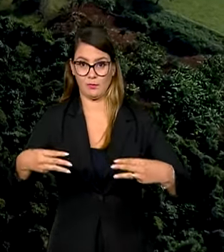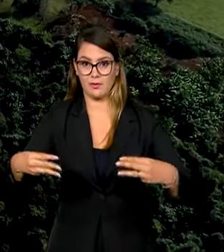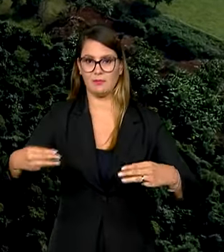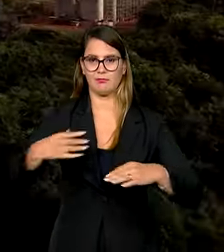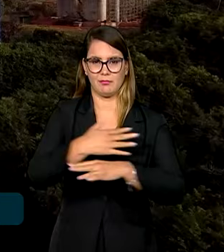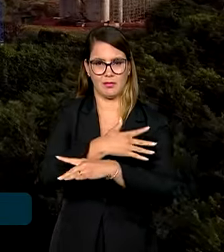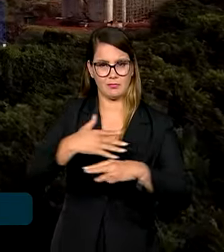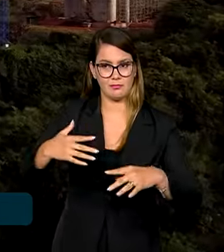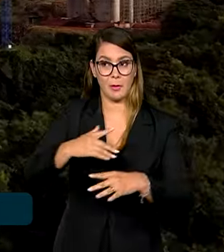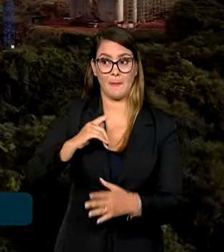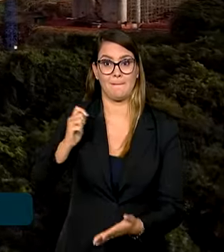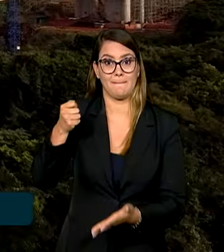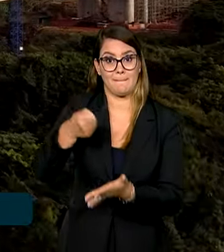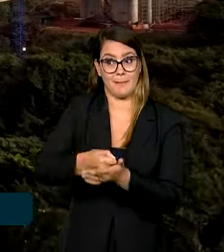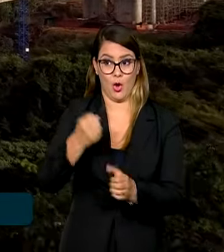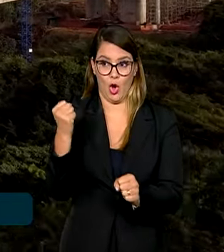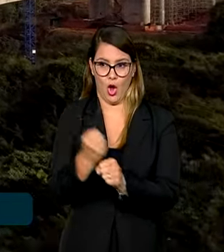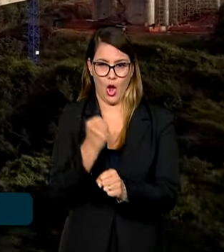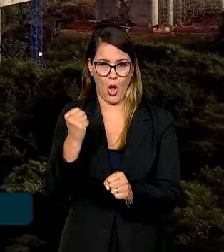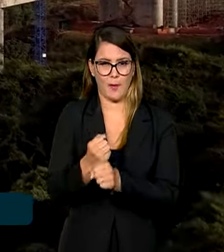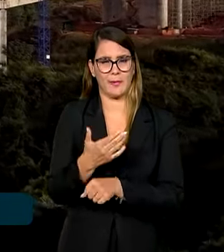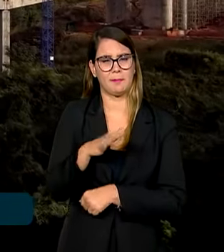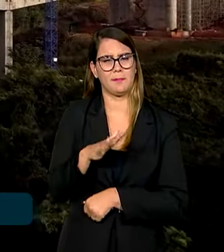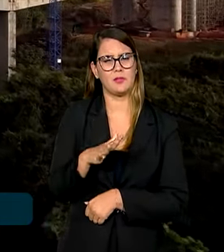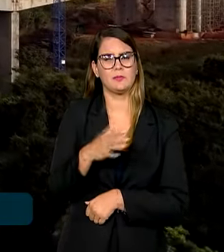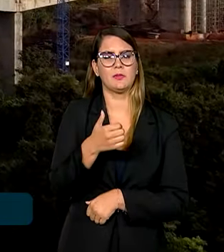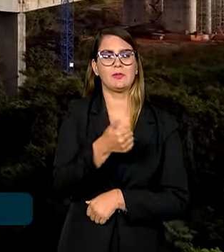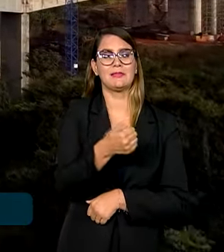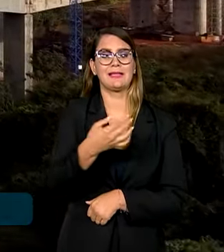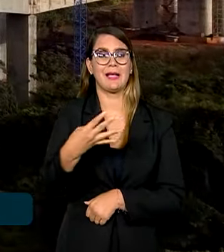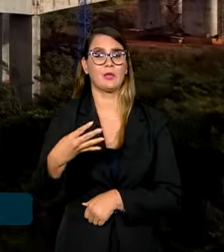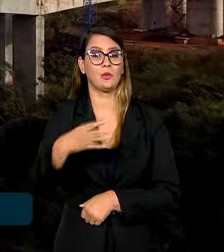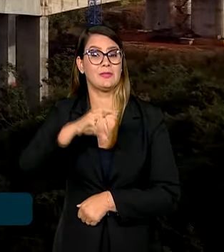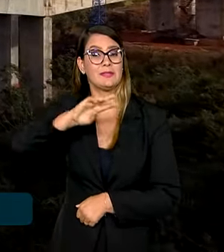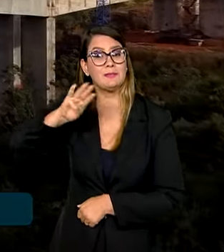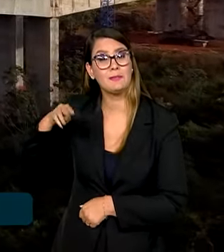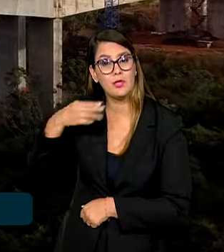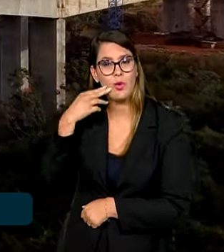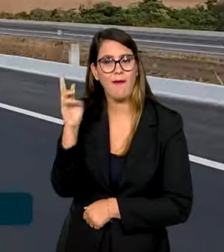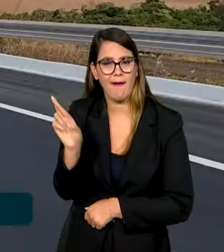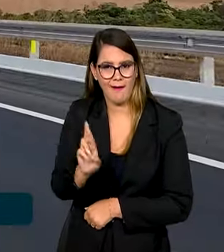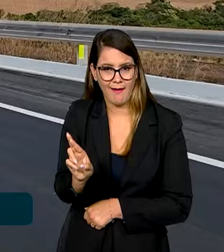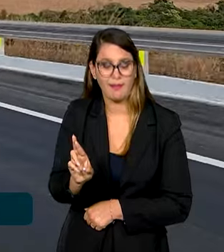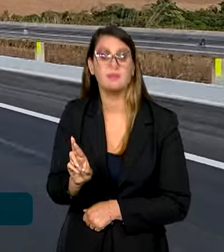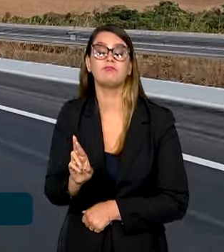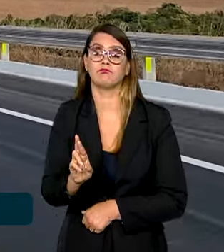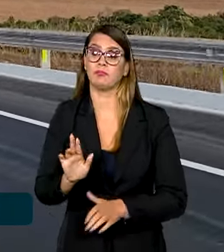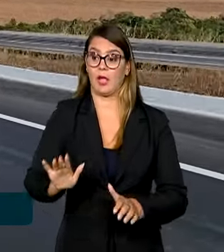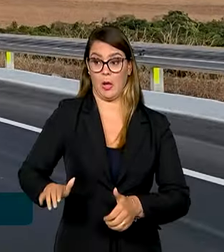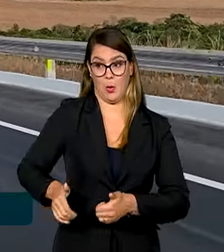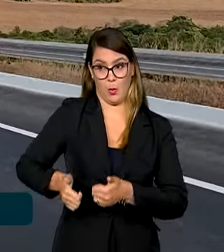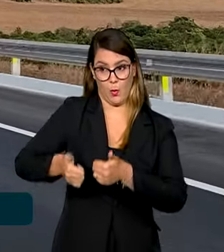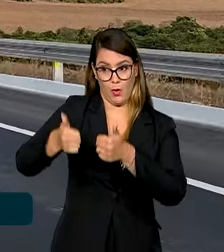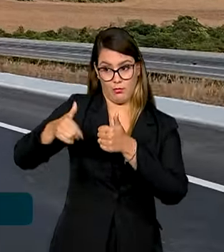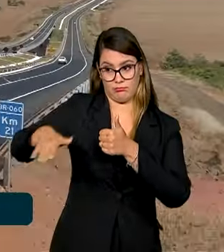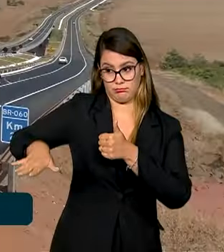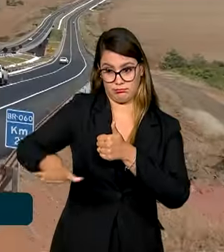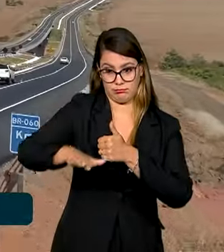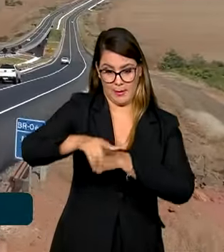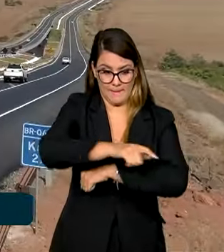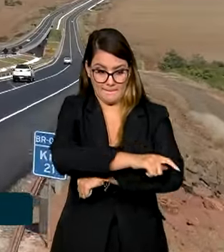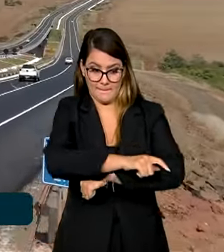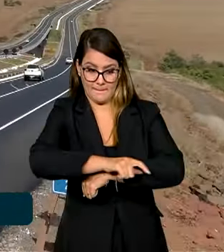Transportes pagou em obras o equivalente a 14 bilhões e meio de reais e a qualidade da malha viária